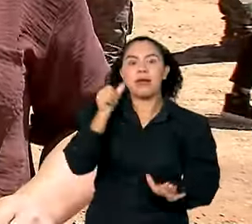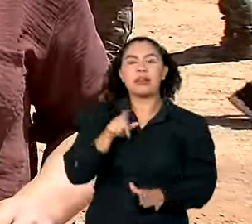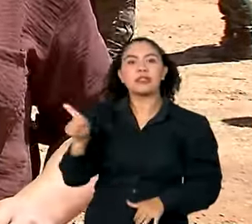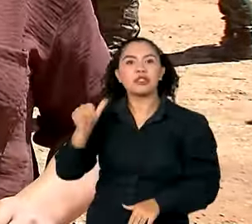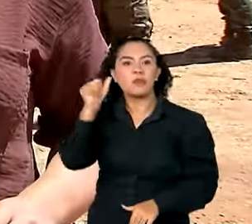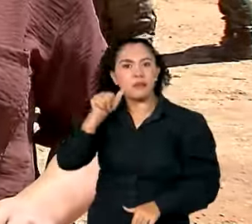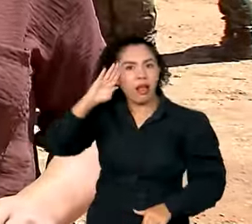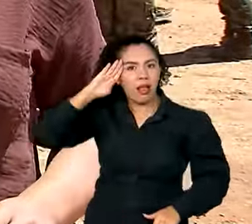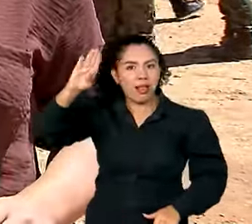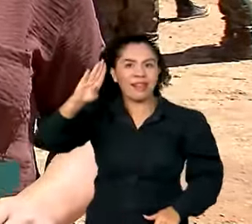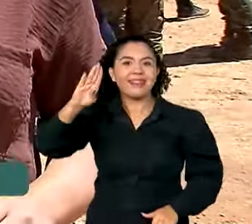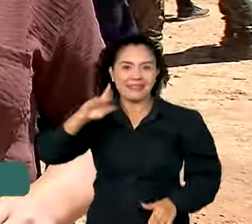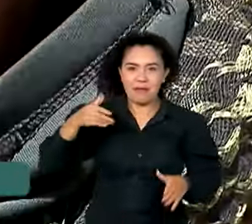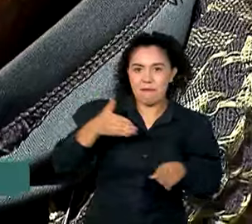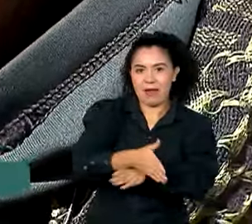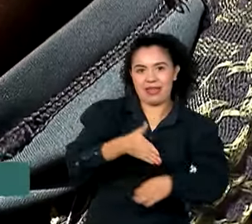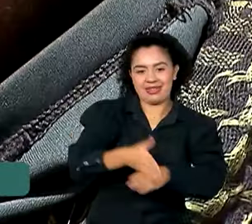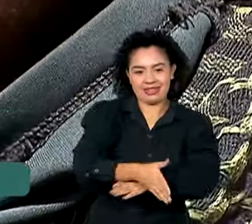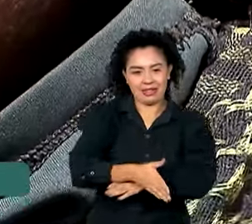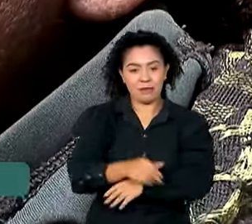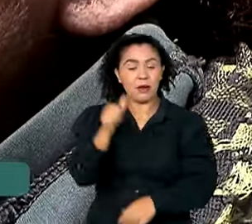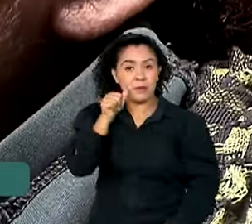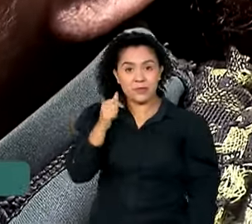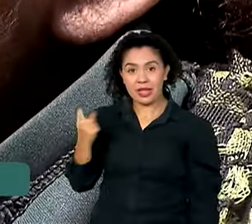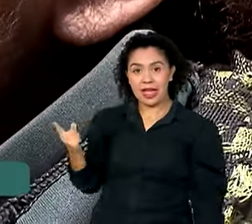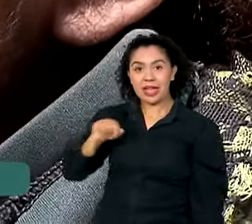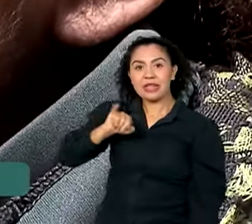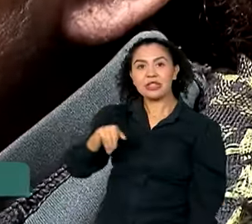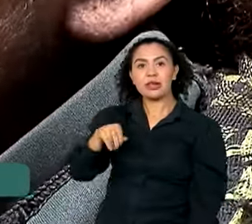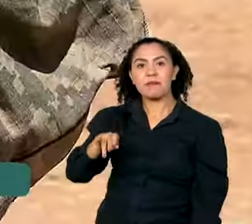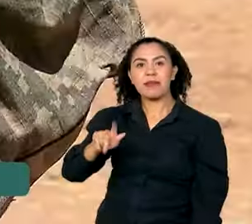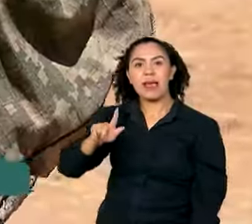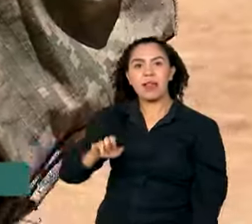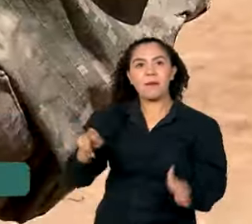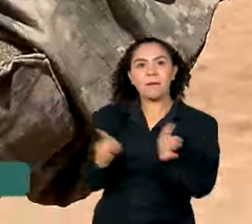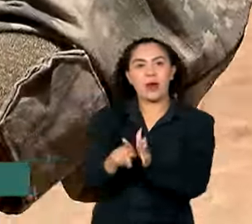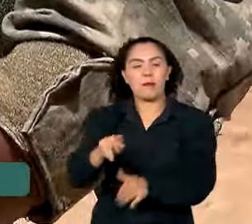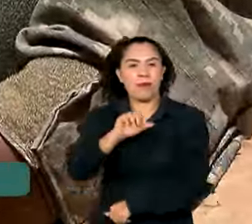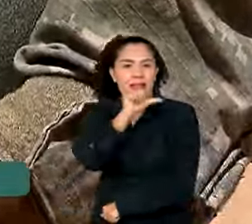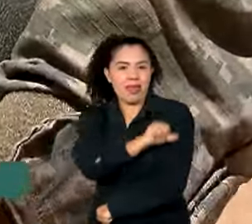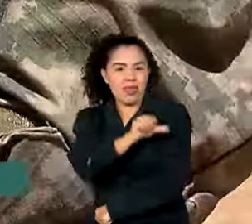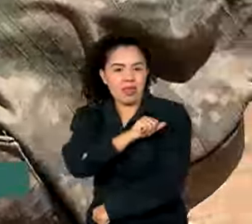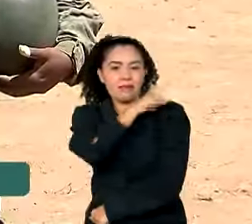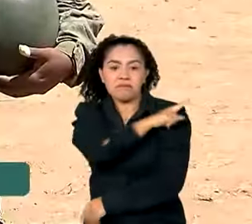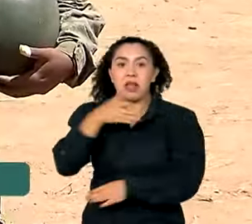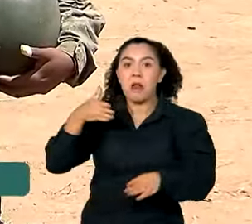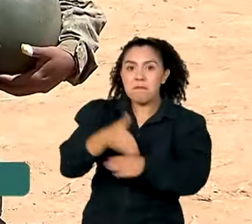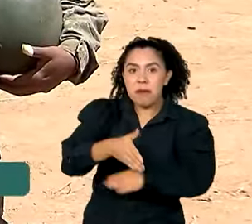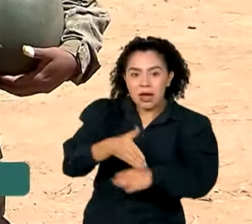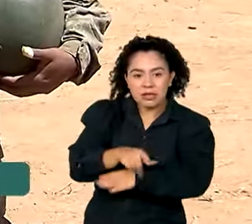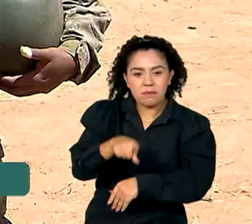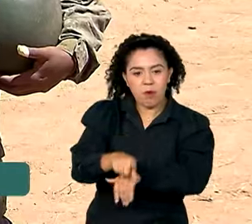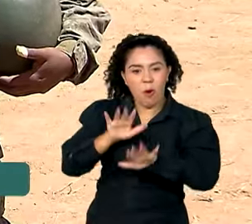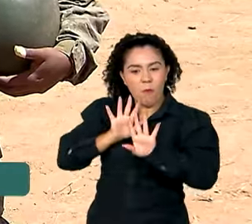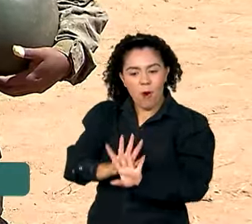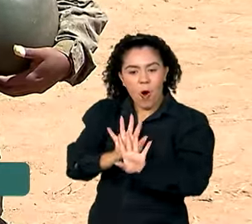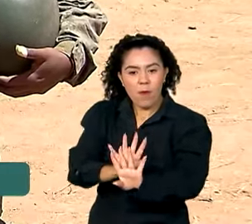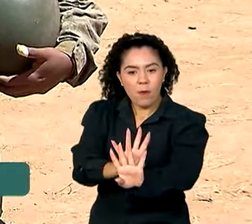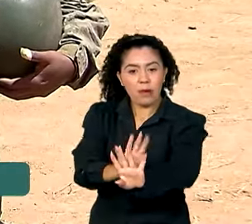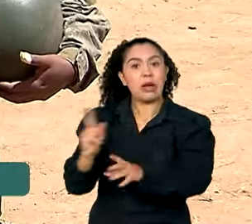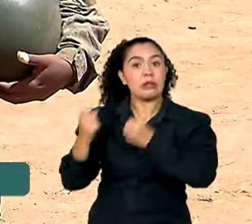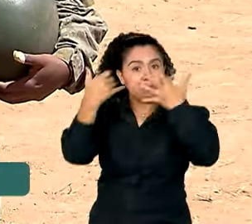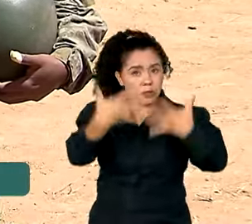participam do treinamento. Jamile é do Rio de Janeiro e fez parte de um dos pelotões de apoio. Ela destacou a